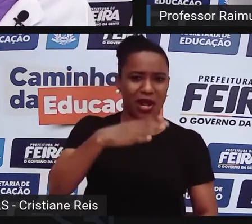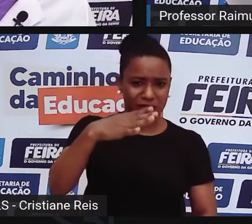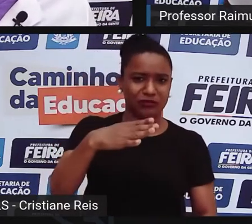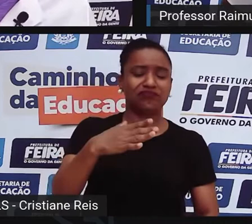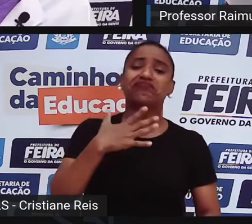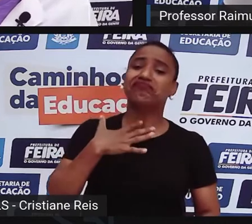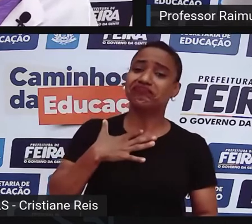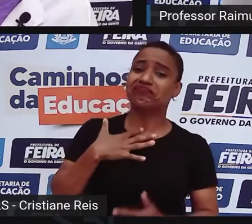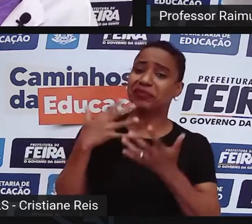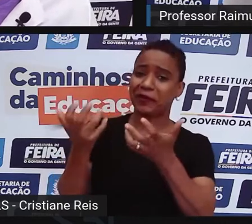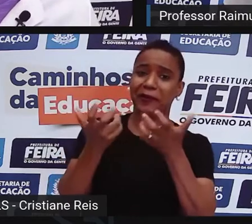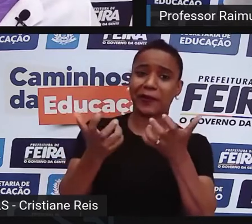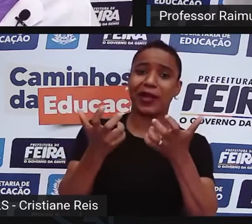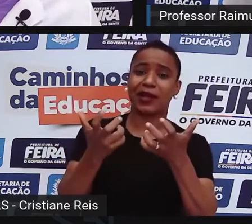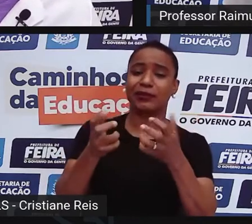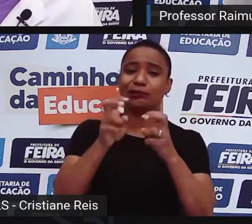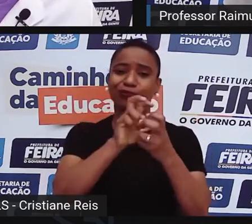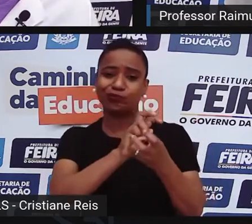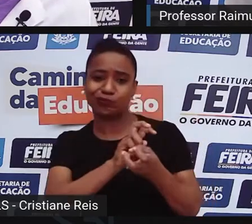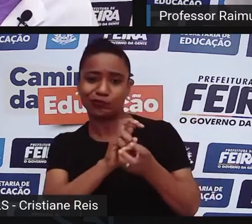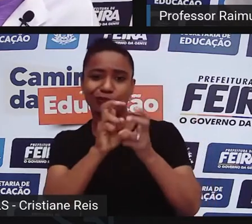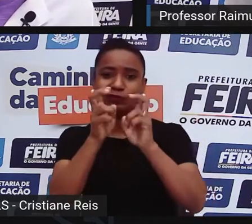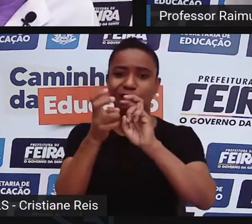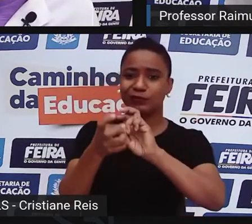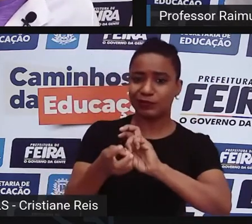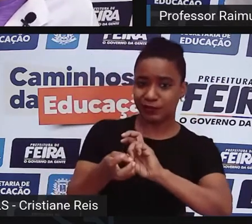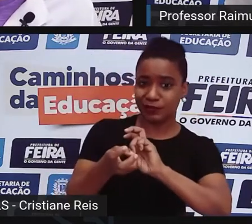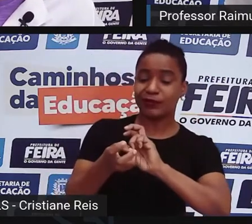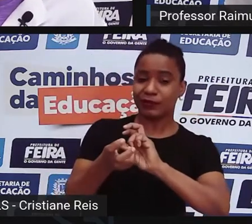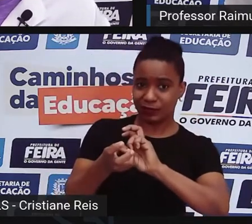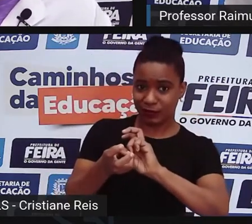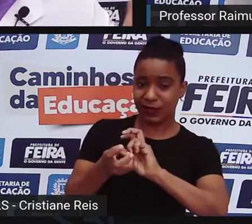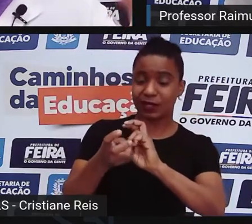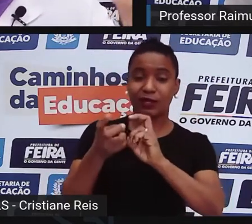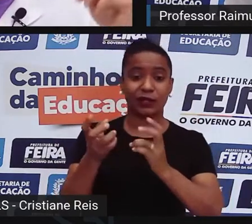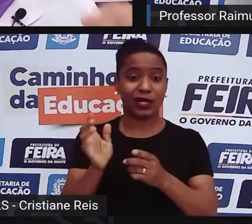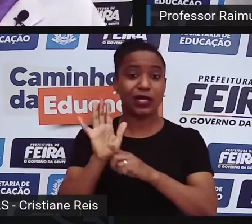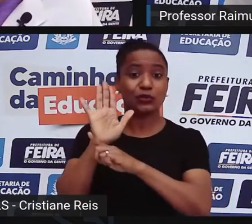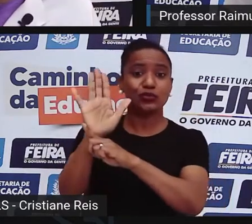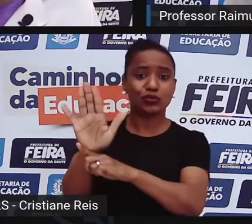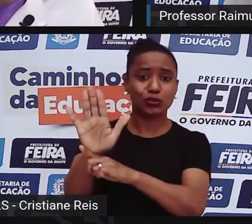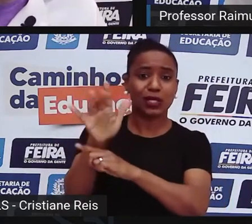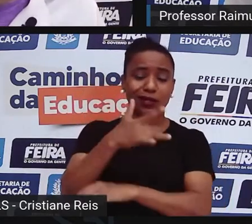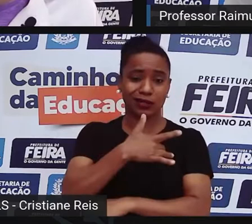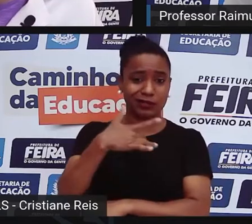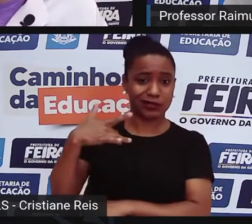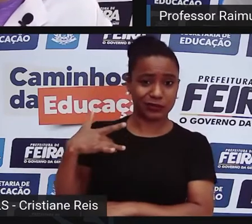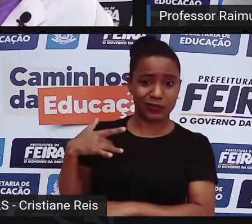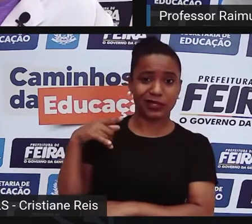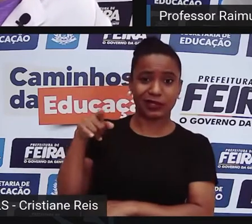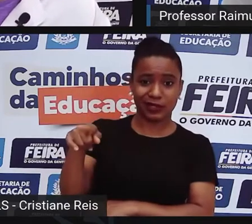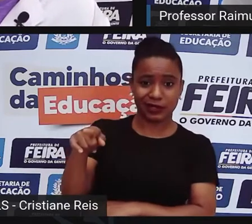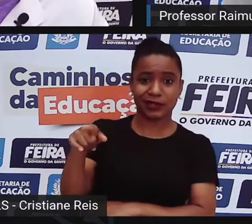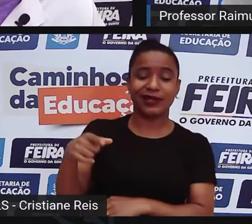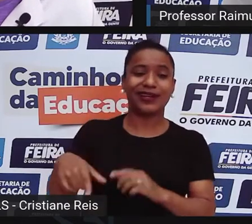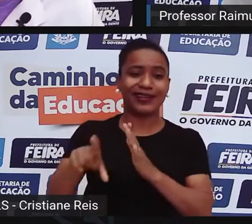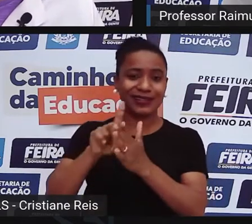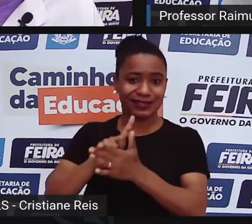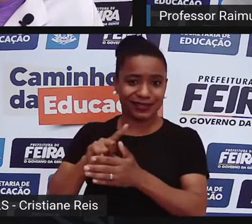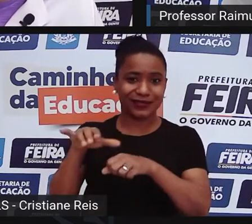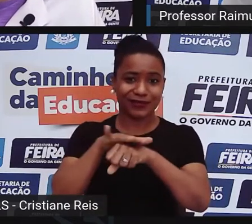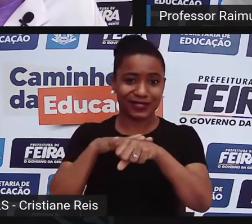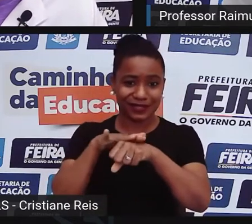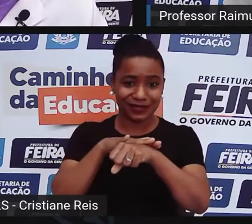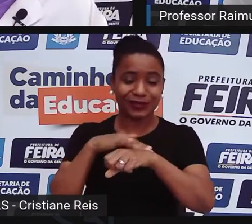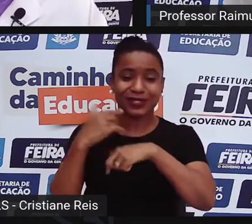começou a praticar a capoeira. Quais são os benefícios dessa prática? A gente estava conversando mais cedo, você falou até que você trabalha na PAI